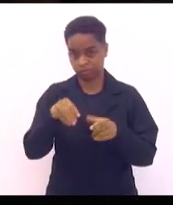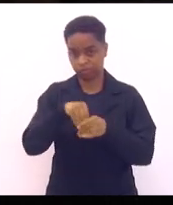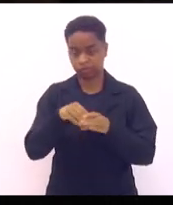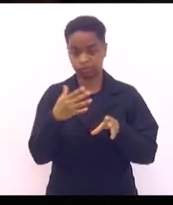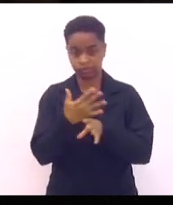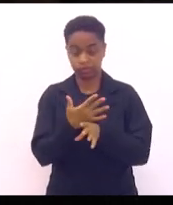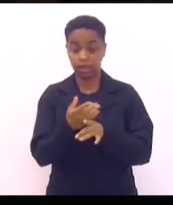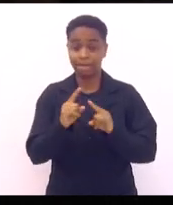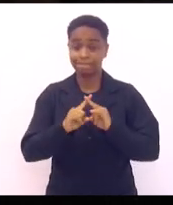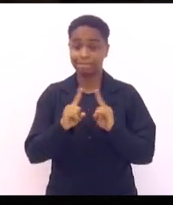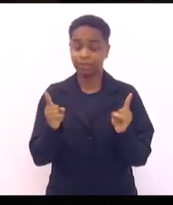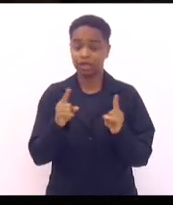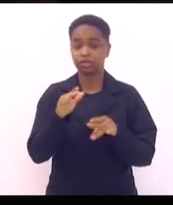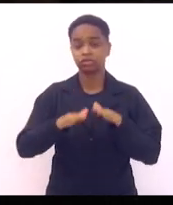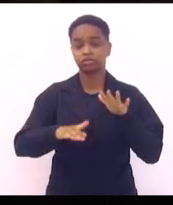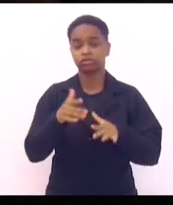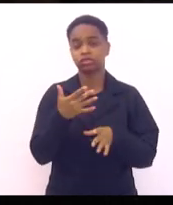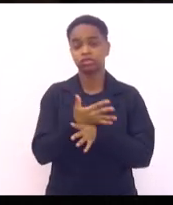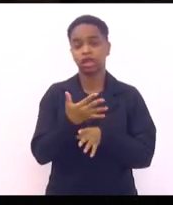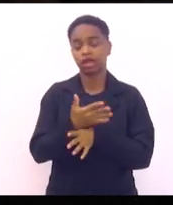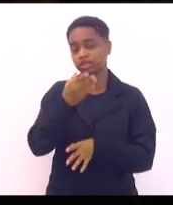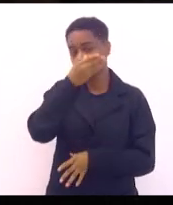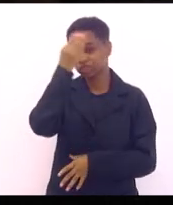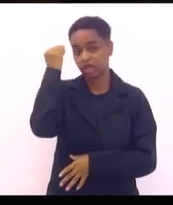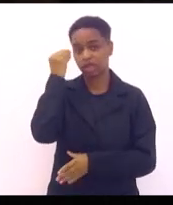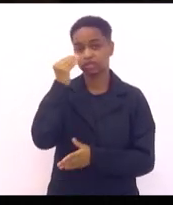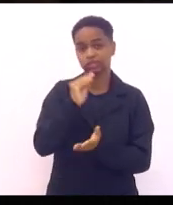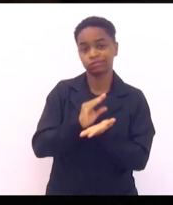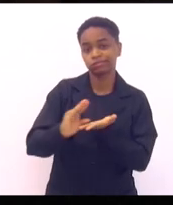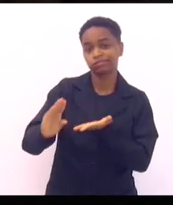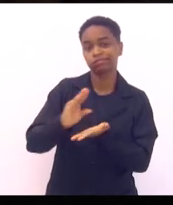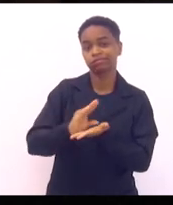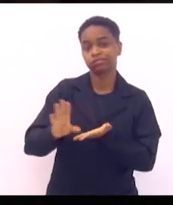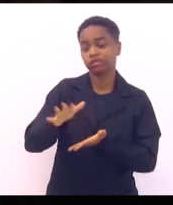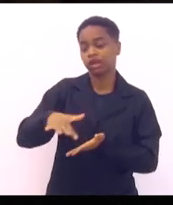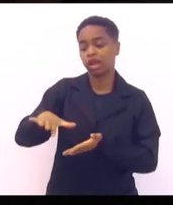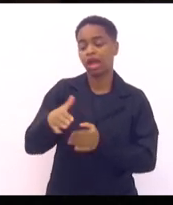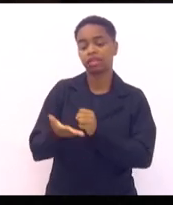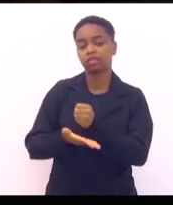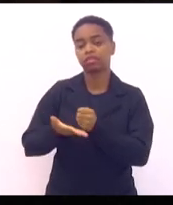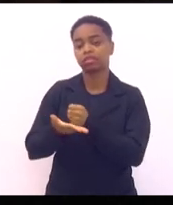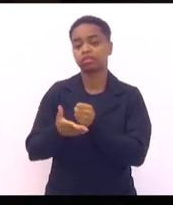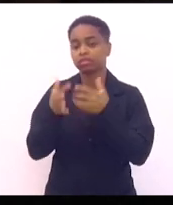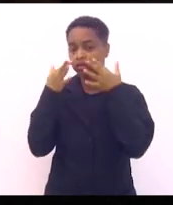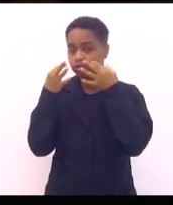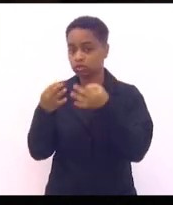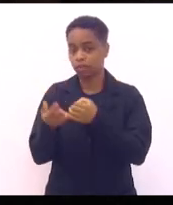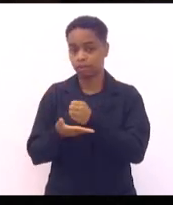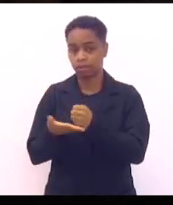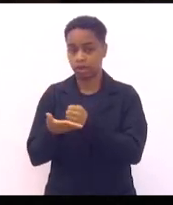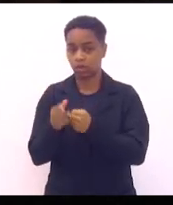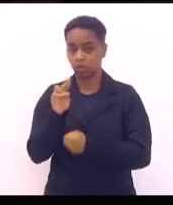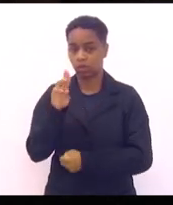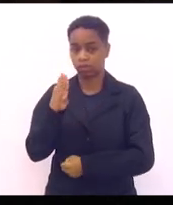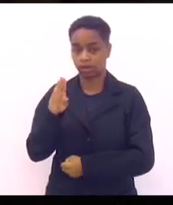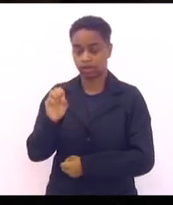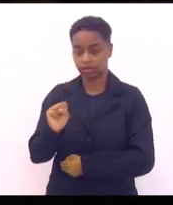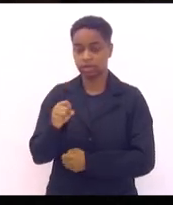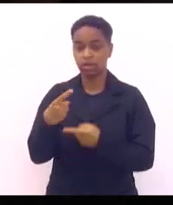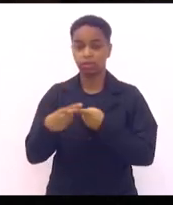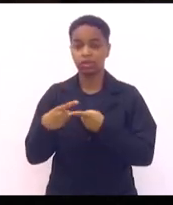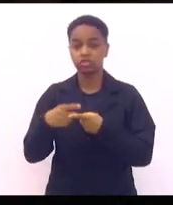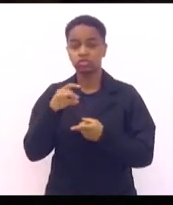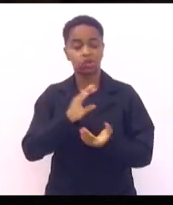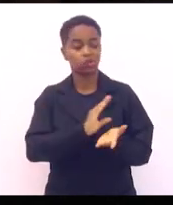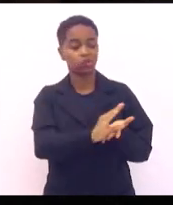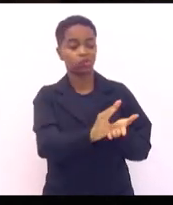muitas das vezes, esses municípios esquecem de investir na atenção básica que é seu objetivo principal. Acaba investindo em emergência